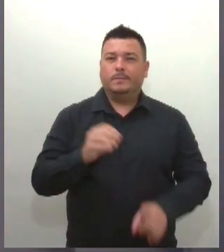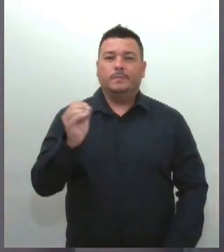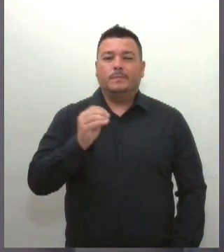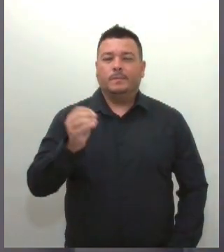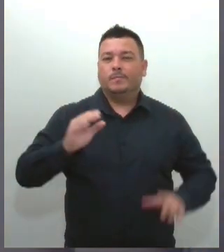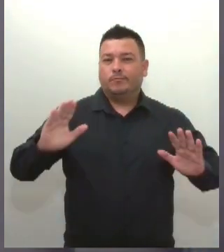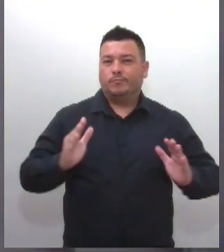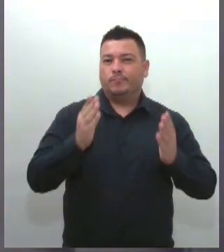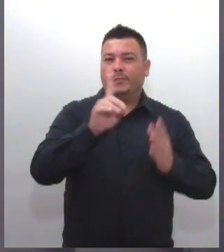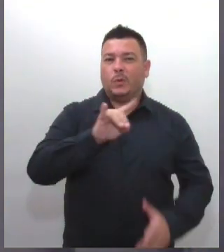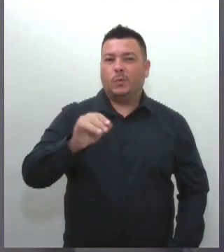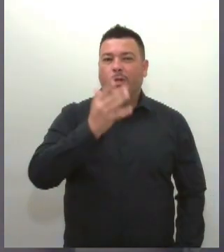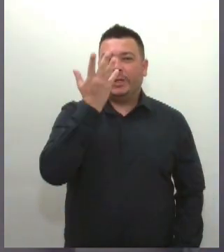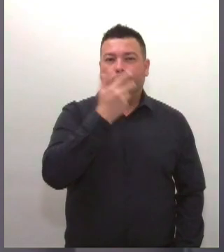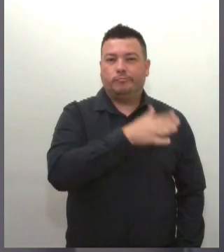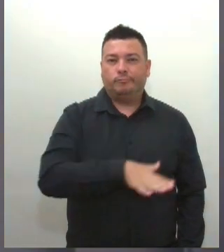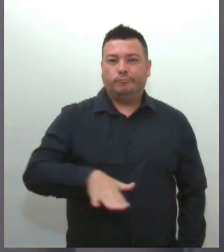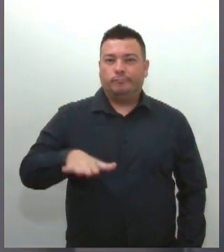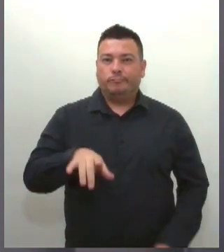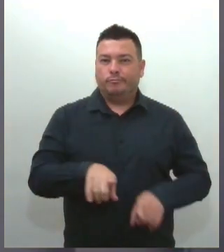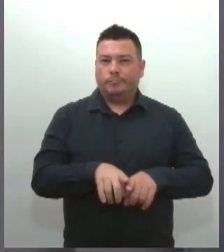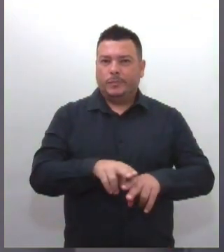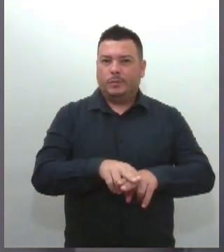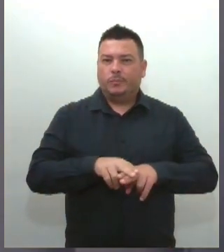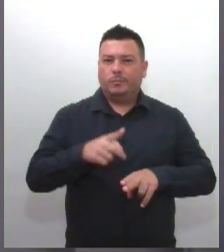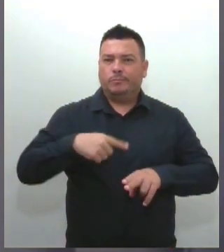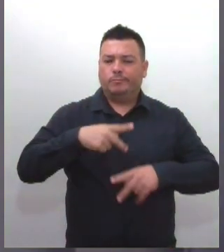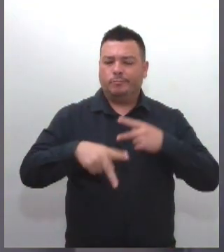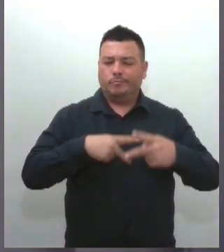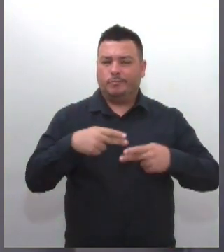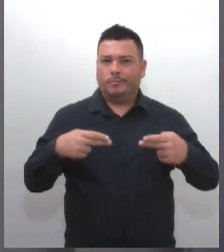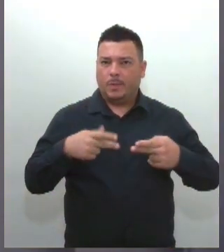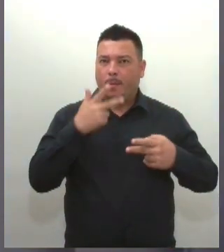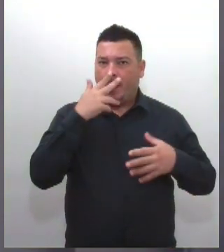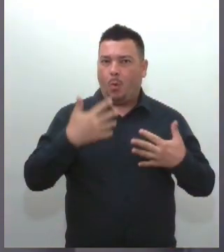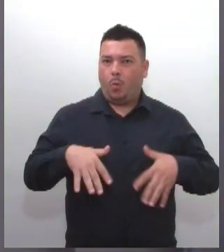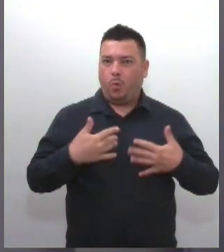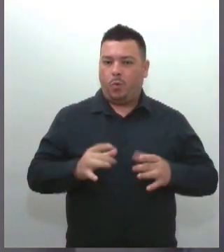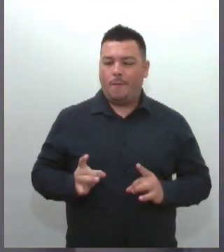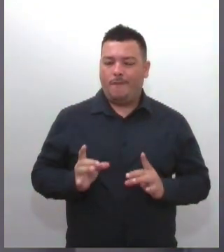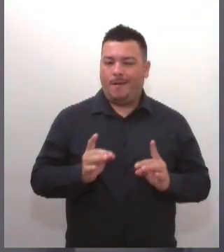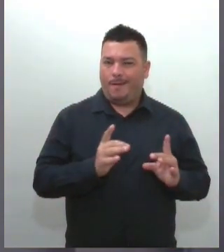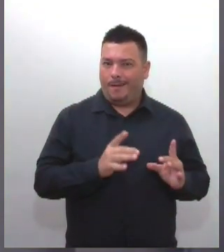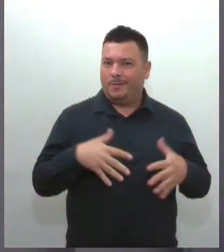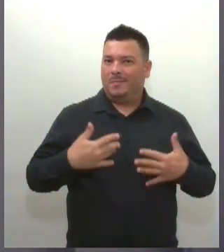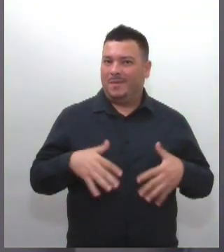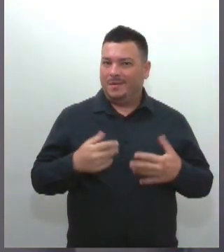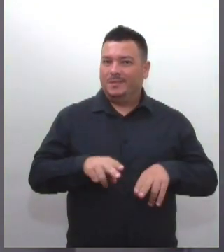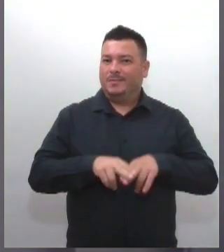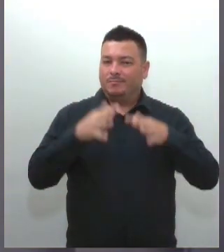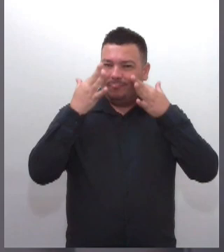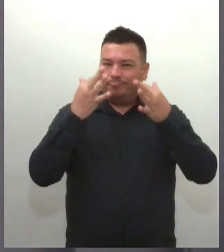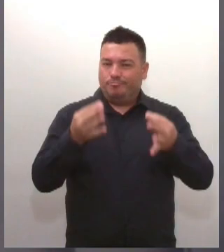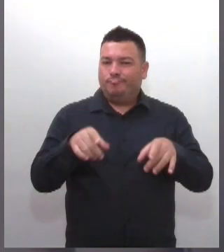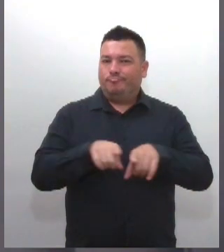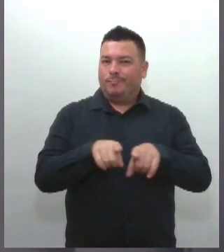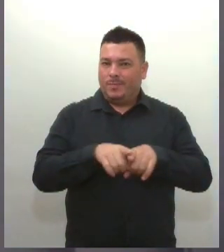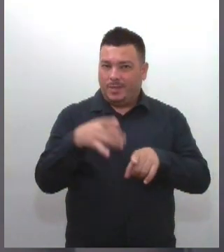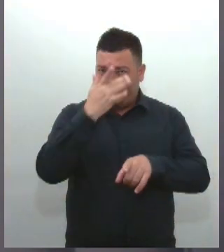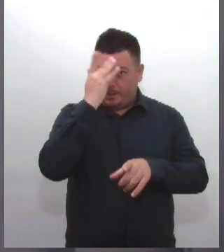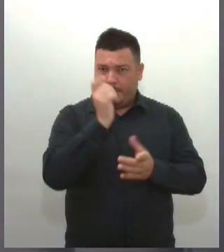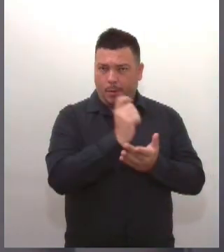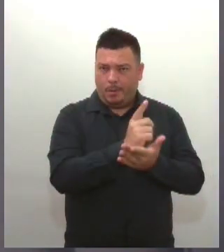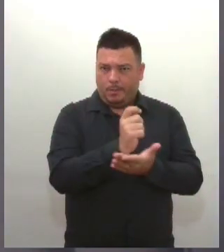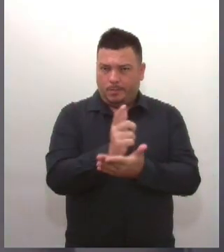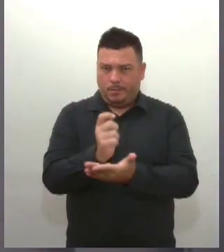Crianças e a busca por presentes aquece o comércio e demanda atenção por parte dos consumidores. Por conta